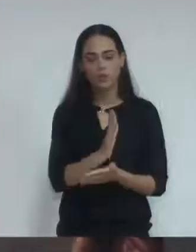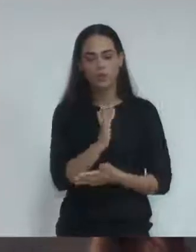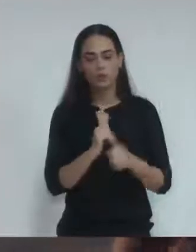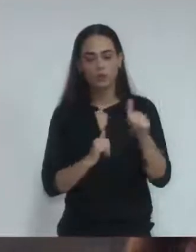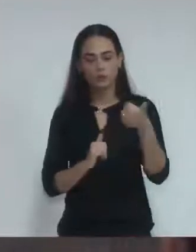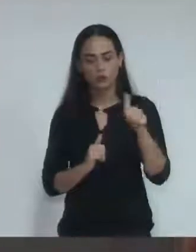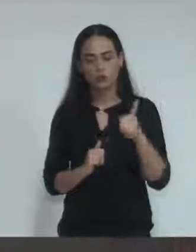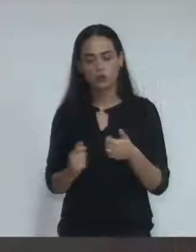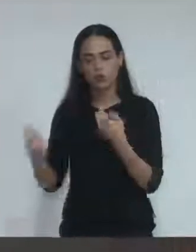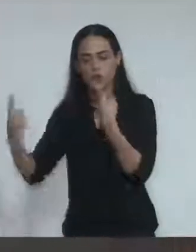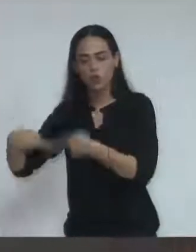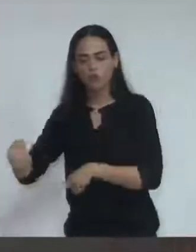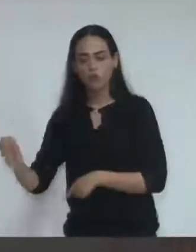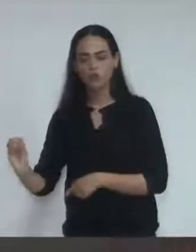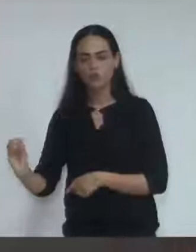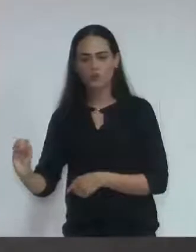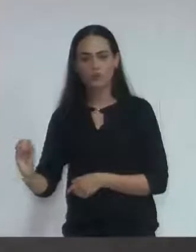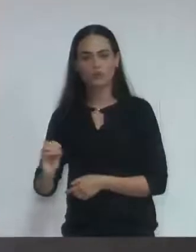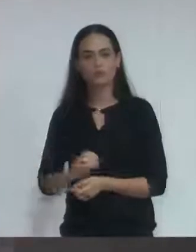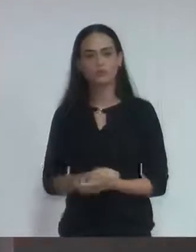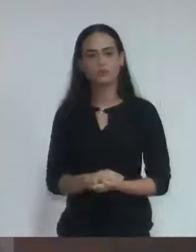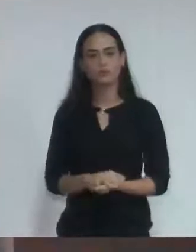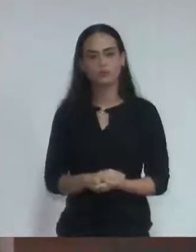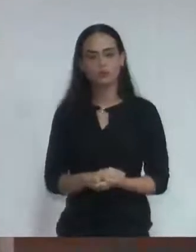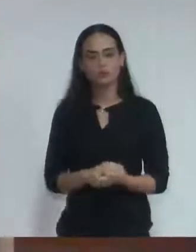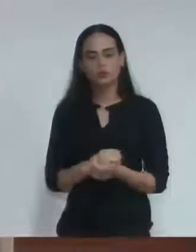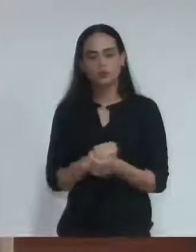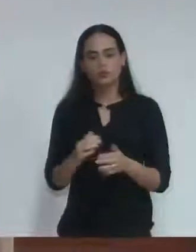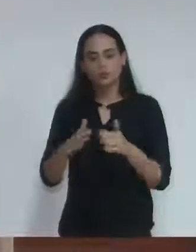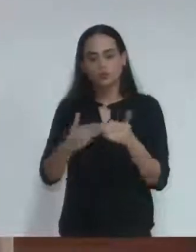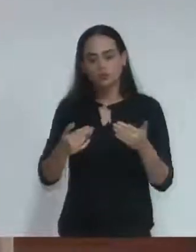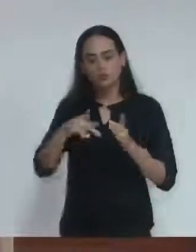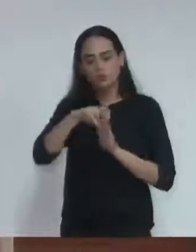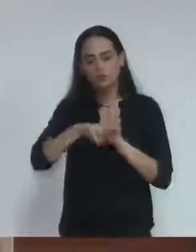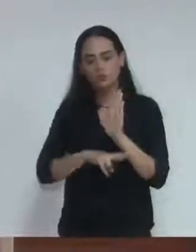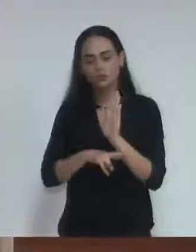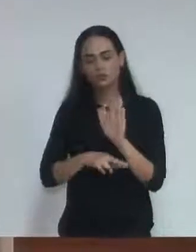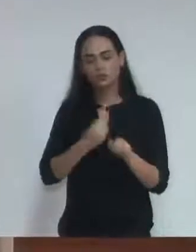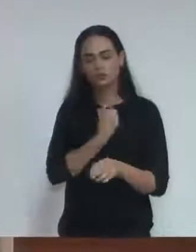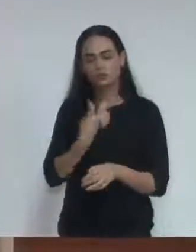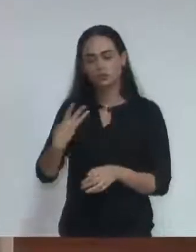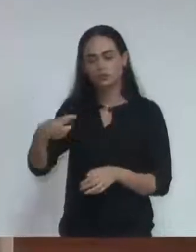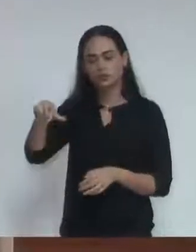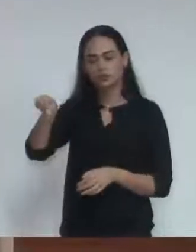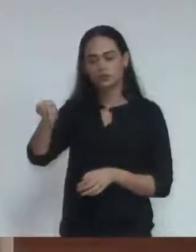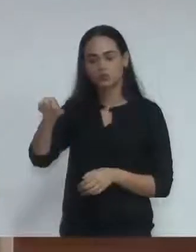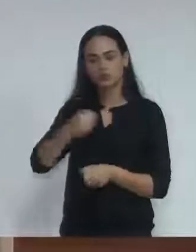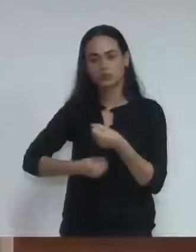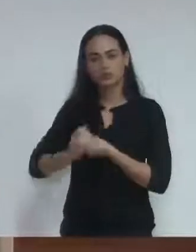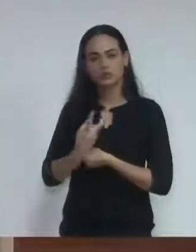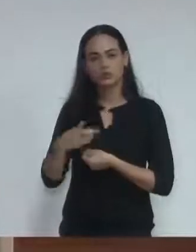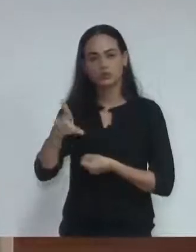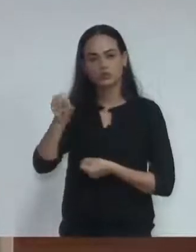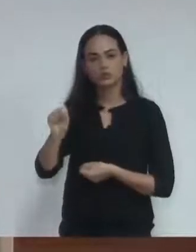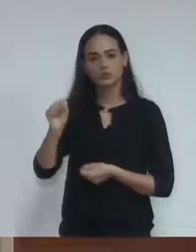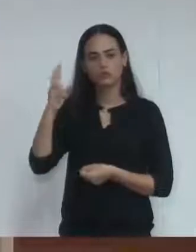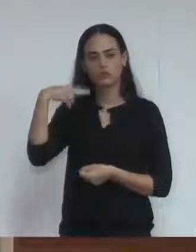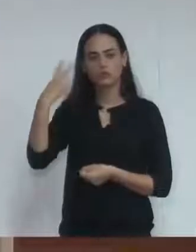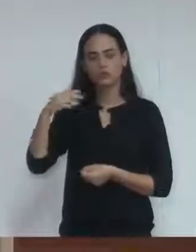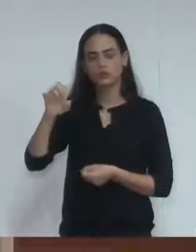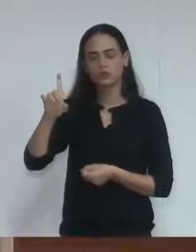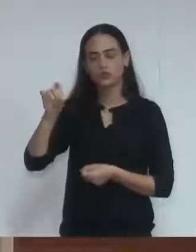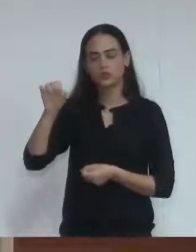favoráveis, nenhum em contrário. Requerimento número 39 de 2018. Autoria vereadora dos PC. Requeremos, nos termos